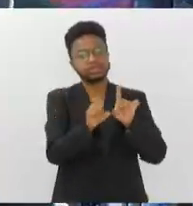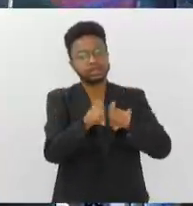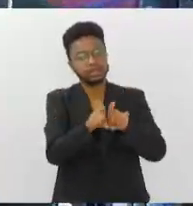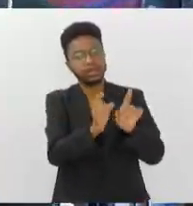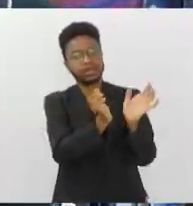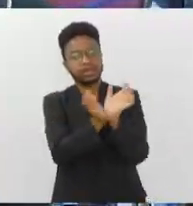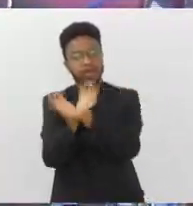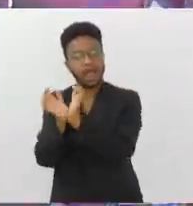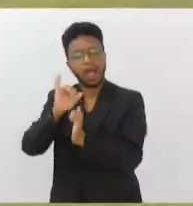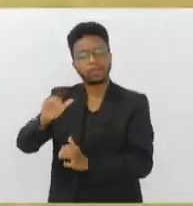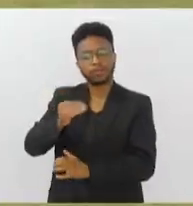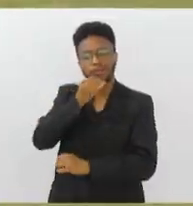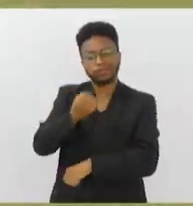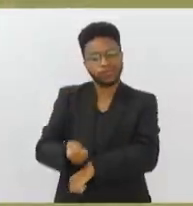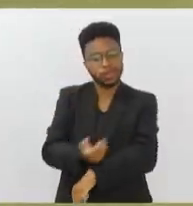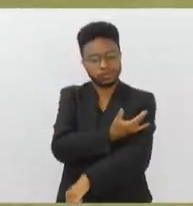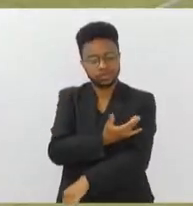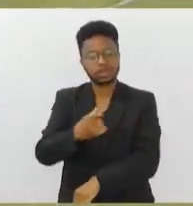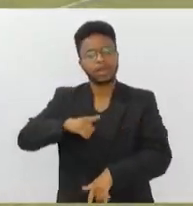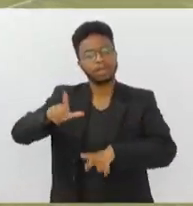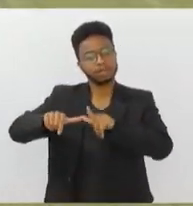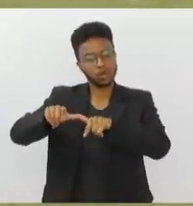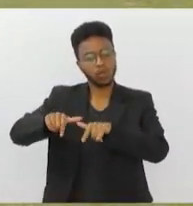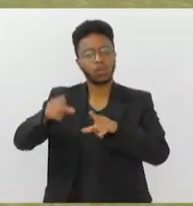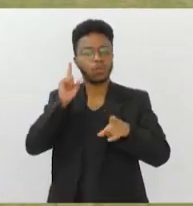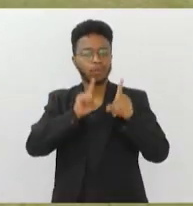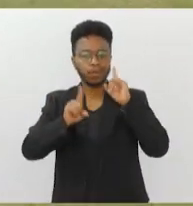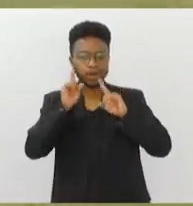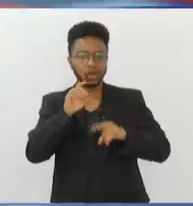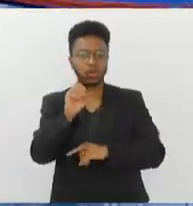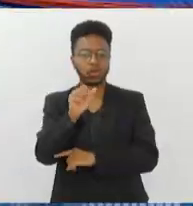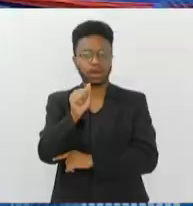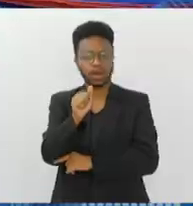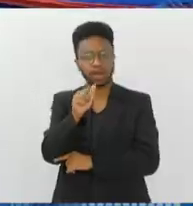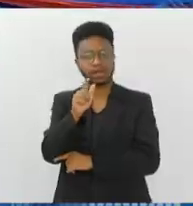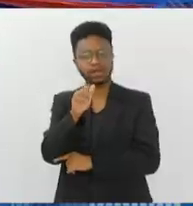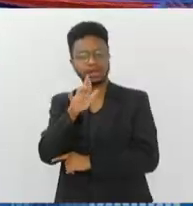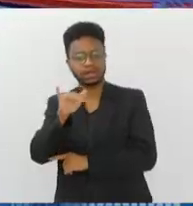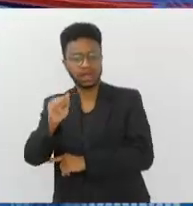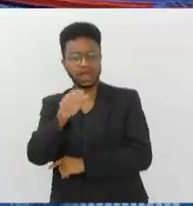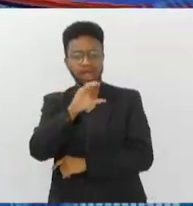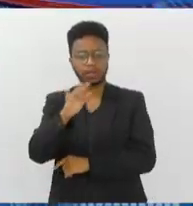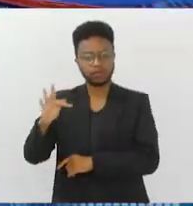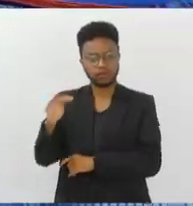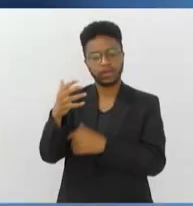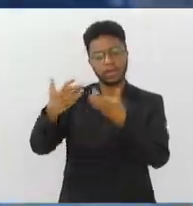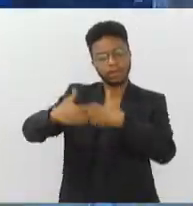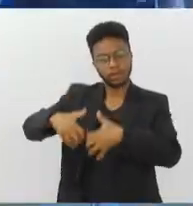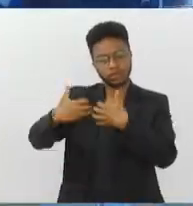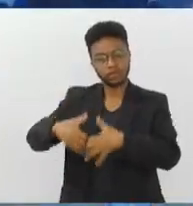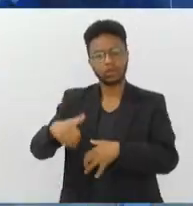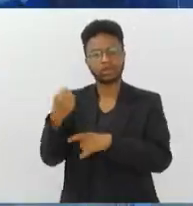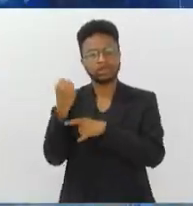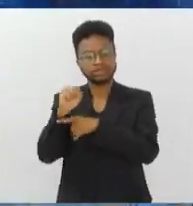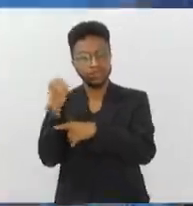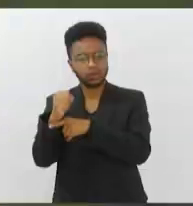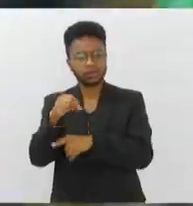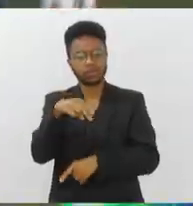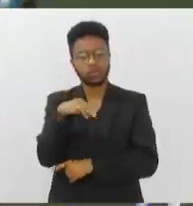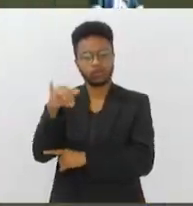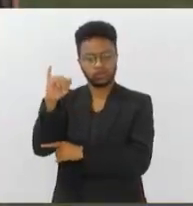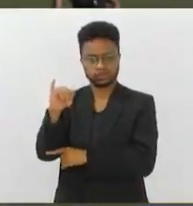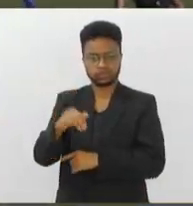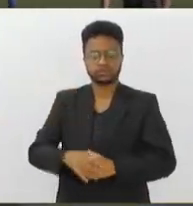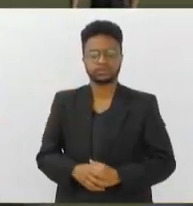direto do estádio. Bangu, Maricá, Olaria, Cabo Frio, Petrópolis, Saquarema e Nova Iguaçu.